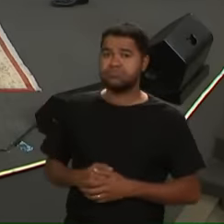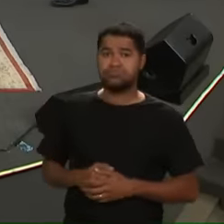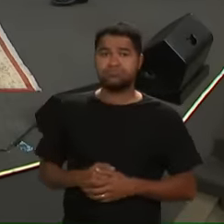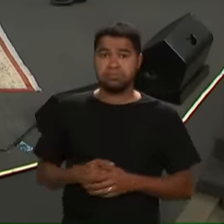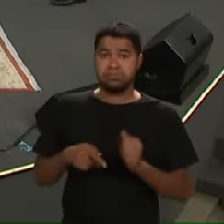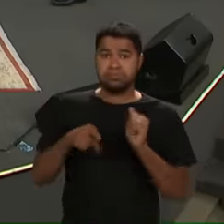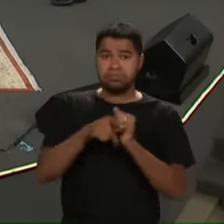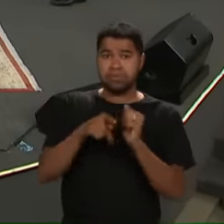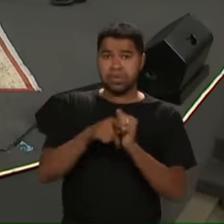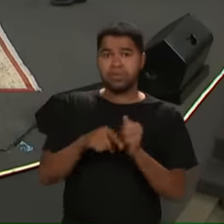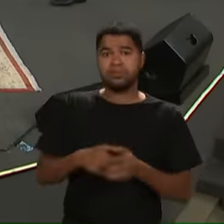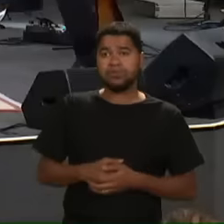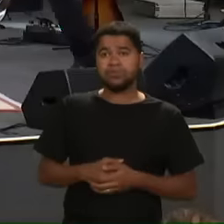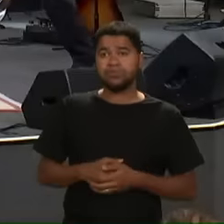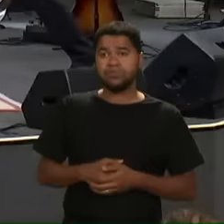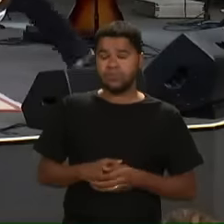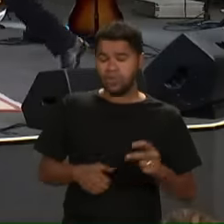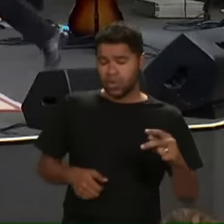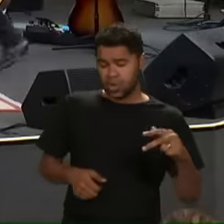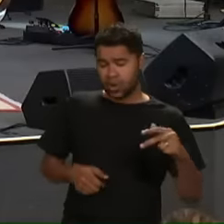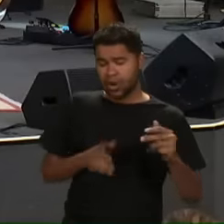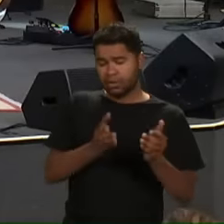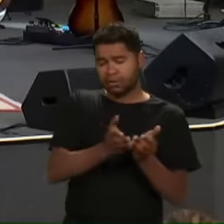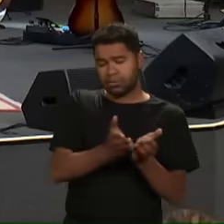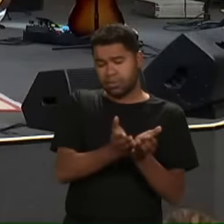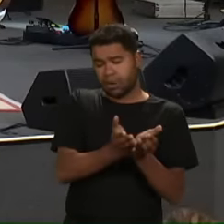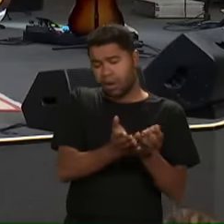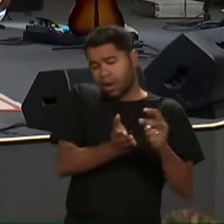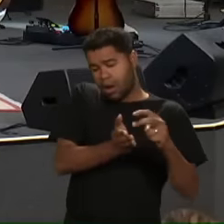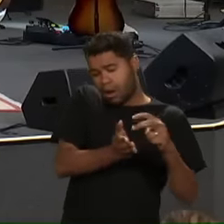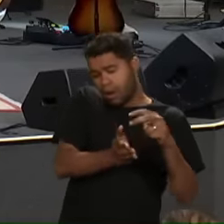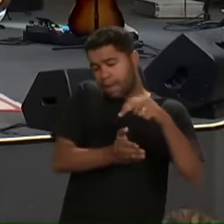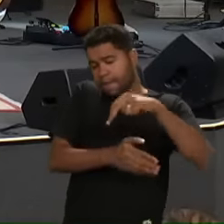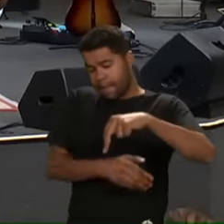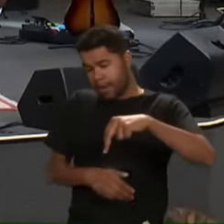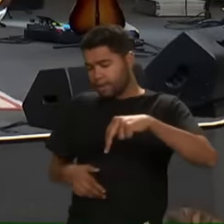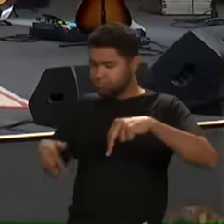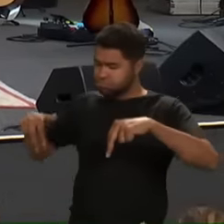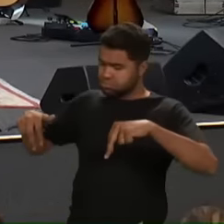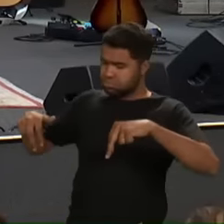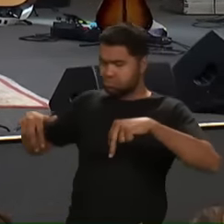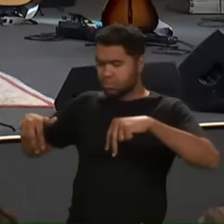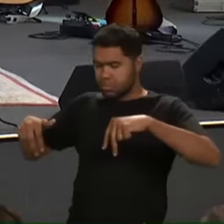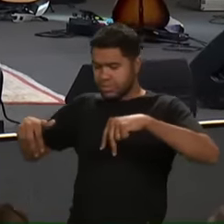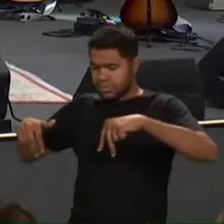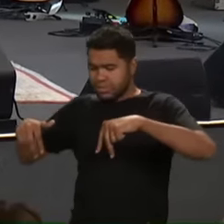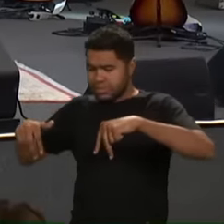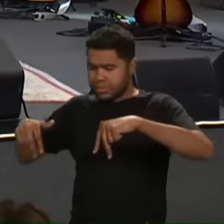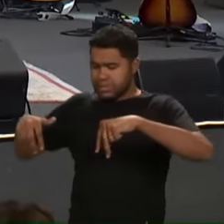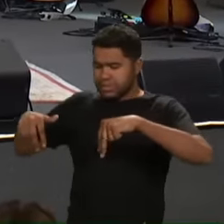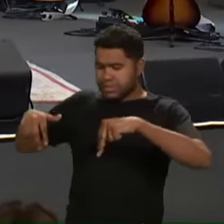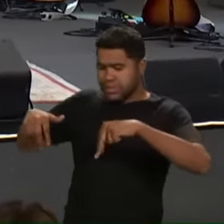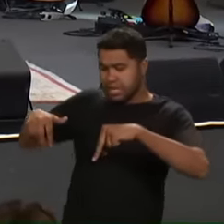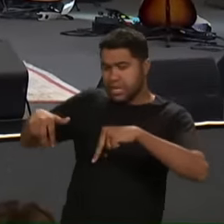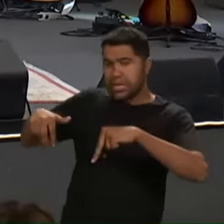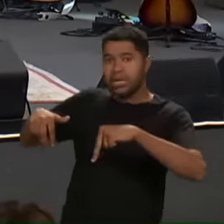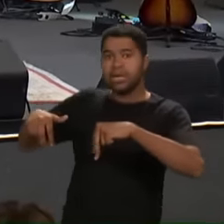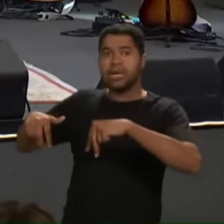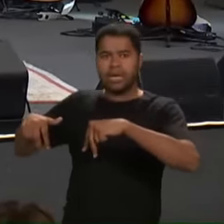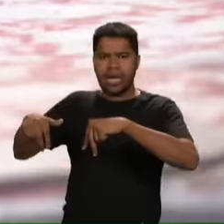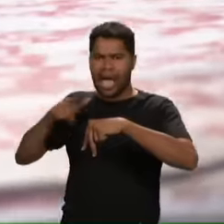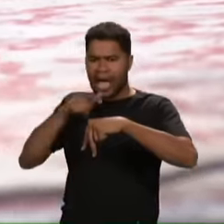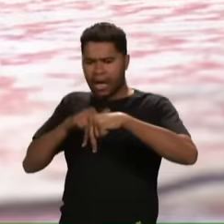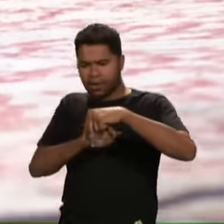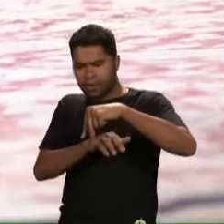Pedro então Colocou os pés também na água E foi andando Agora sabe o que é andar Sobre as